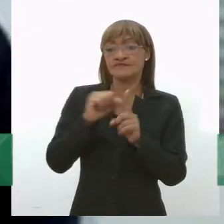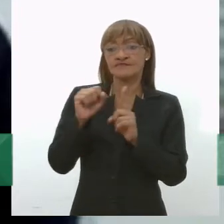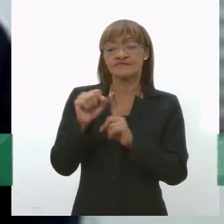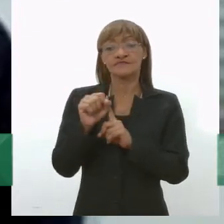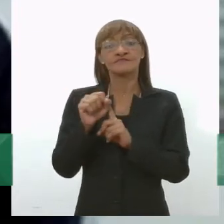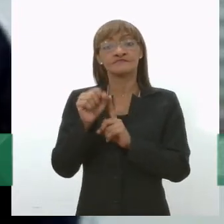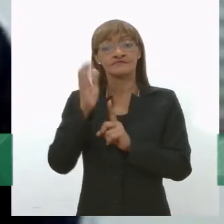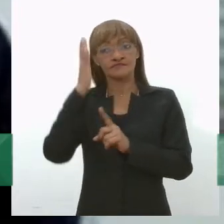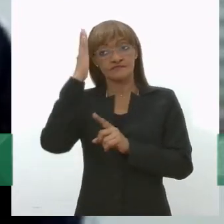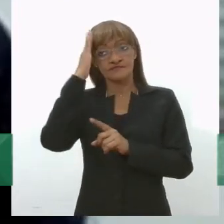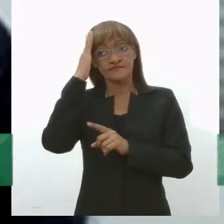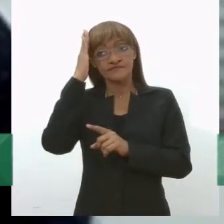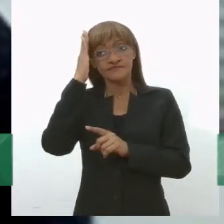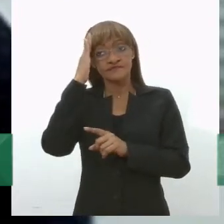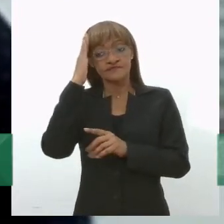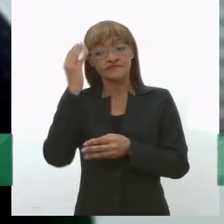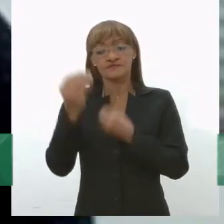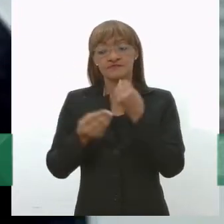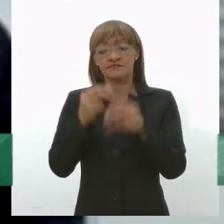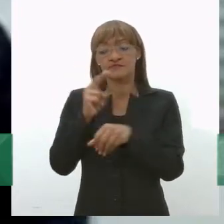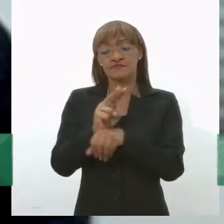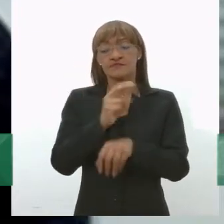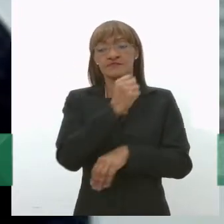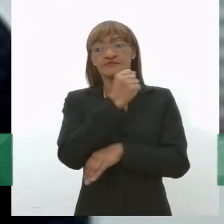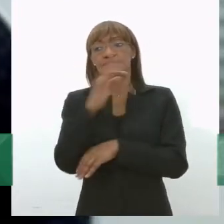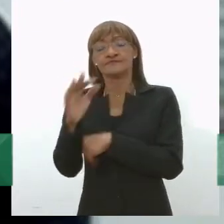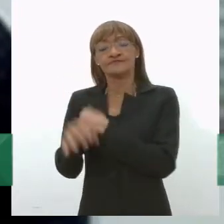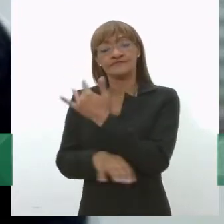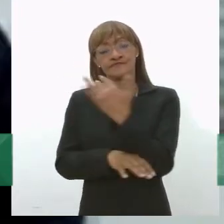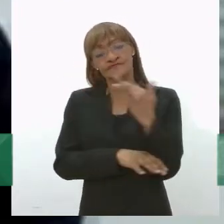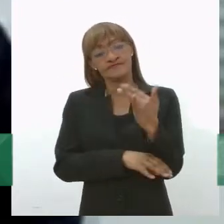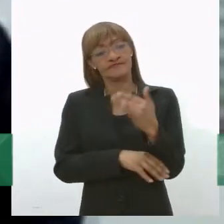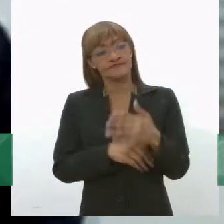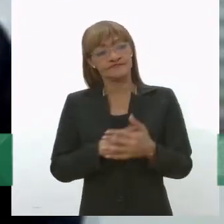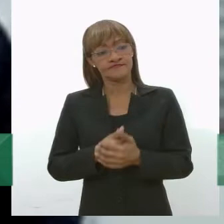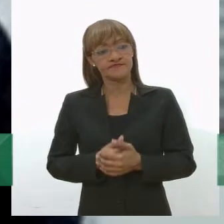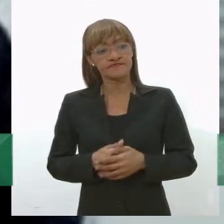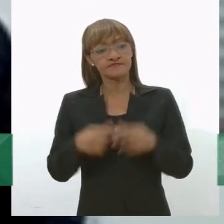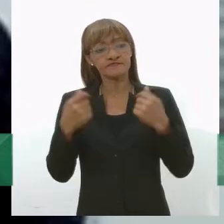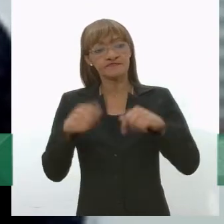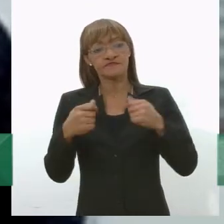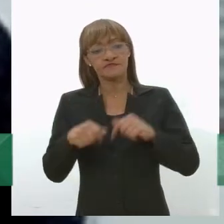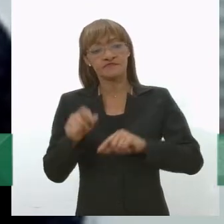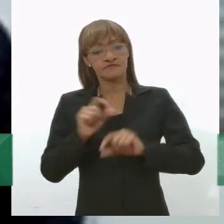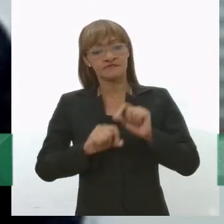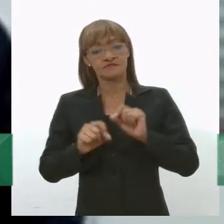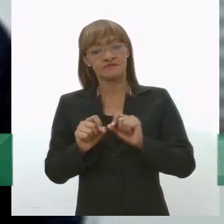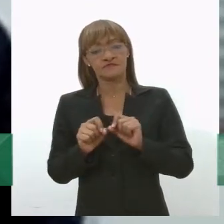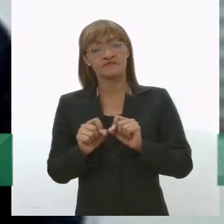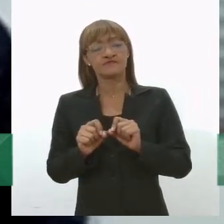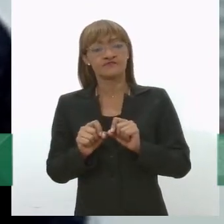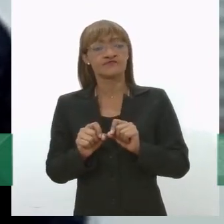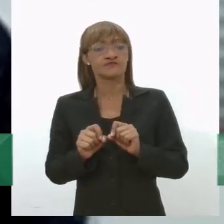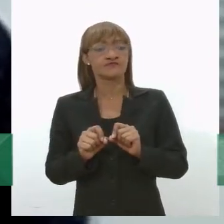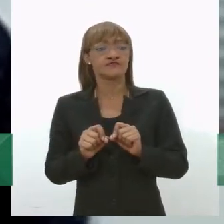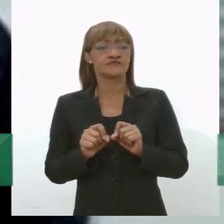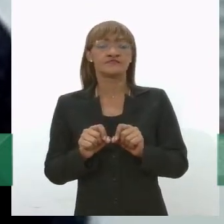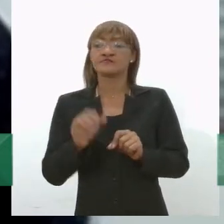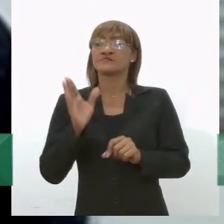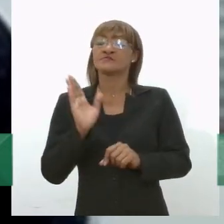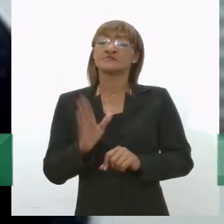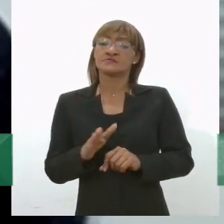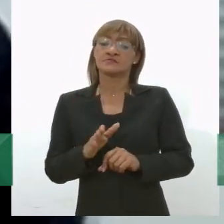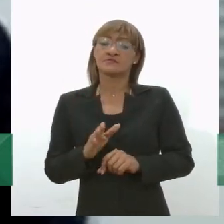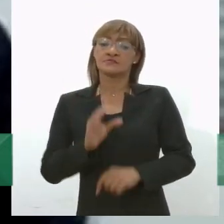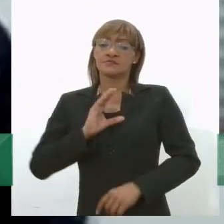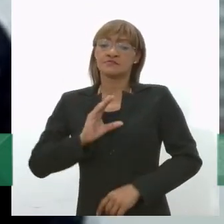ambiental. a gente necessita muito dessa consciência, essa educação ambiental do cidadão, né? Que ele consiga, que